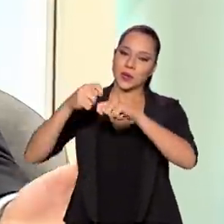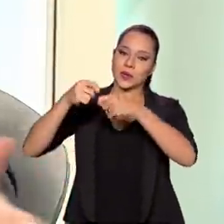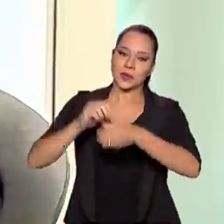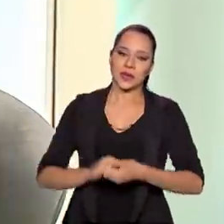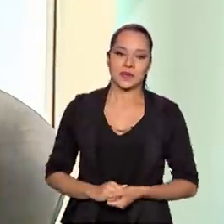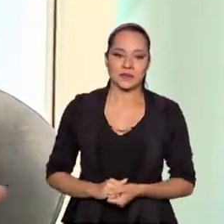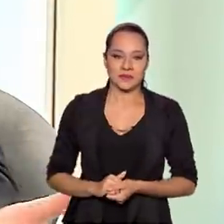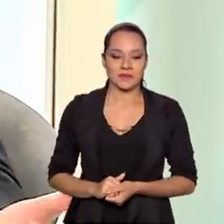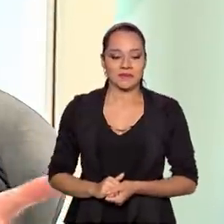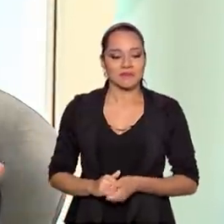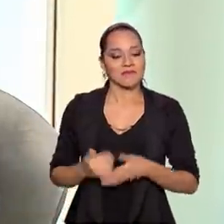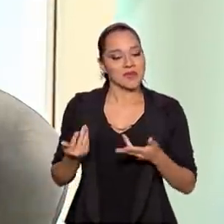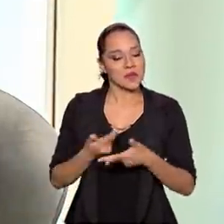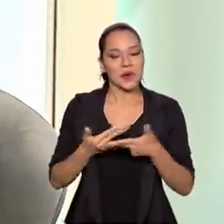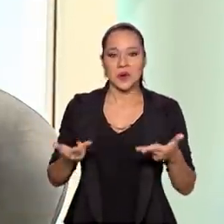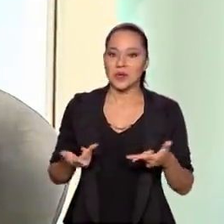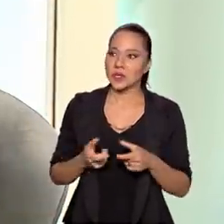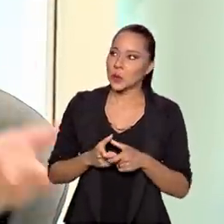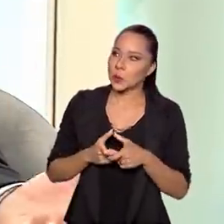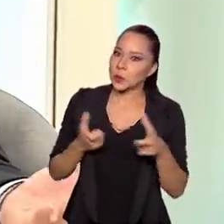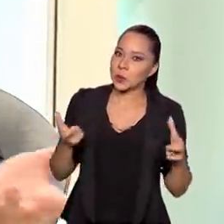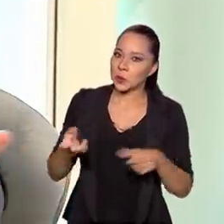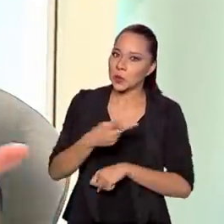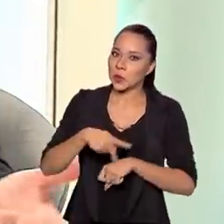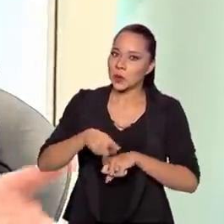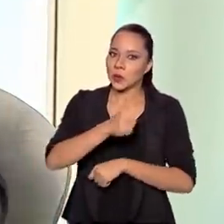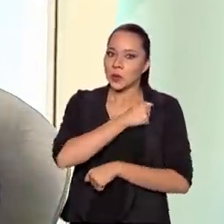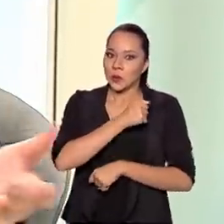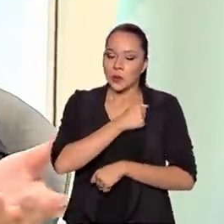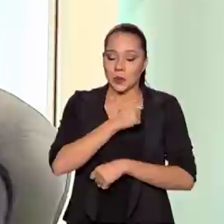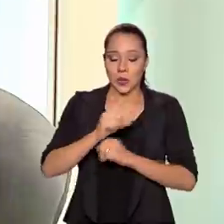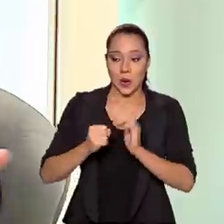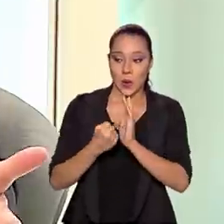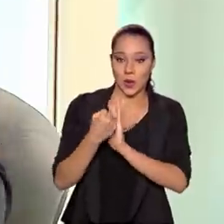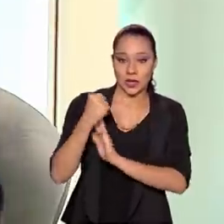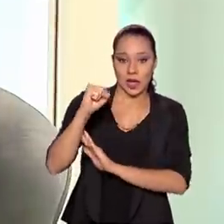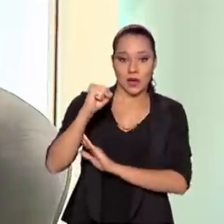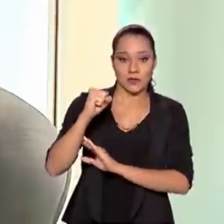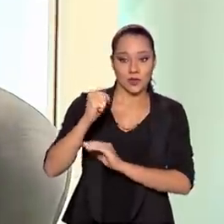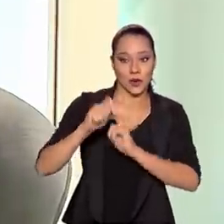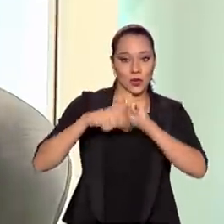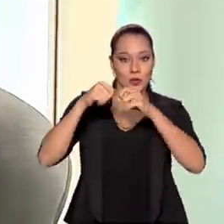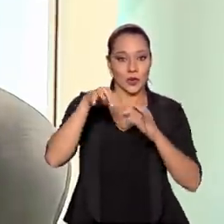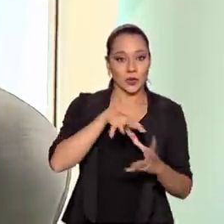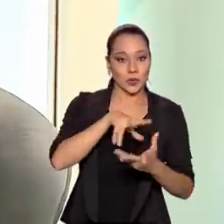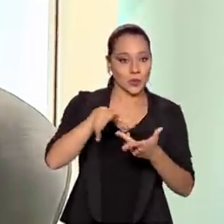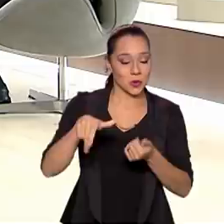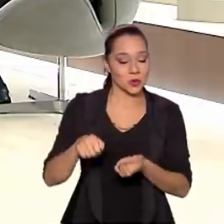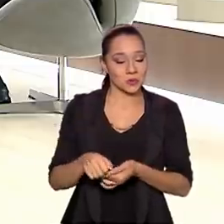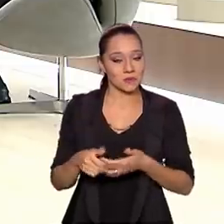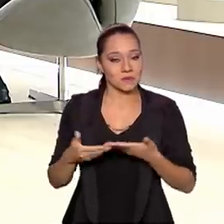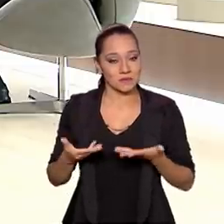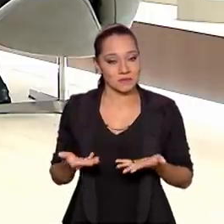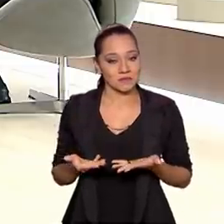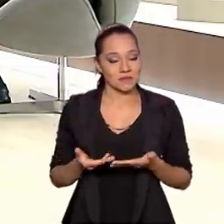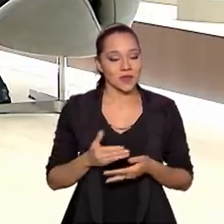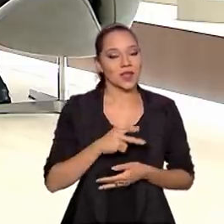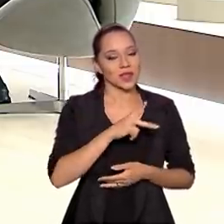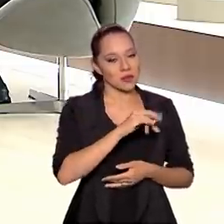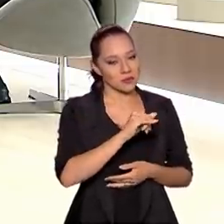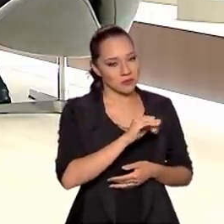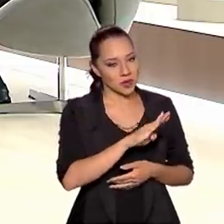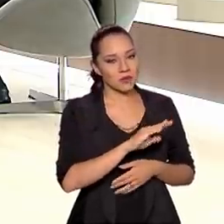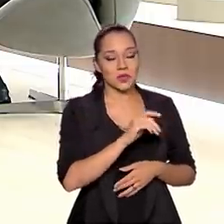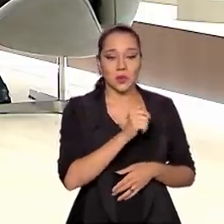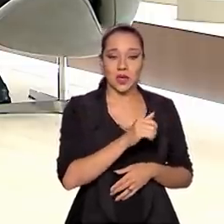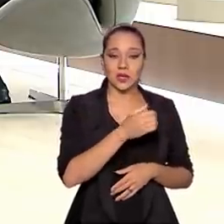É uma coisa monstruosa, né? Para um país que é a oitava, a décima economia do mundo. Nós estamos falando em... Que tem um PIB de quase 8